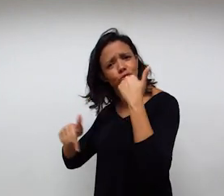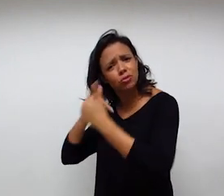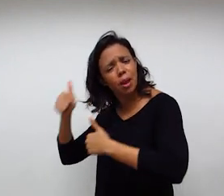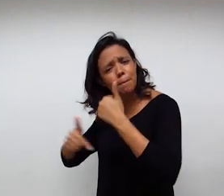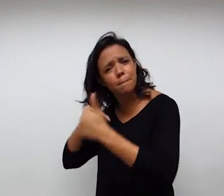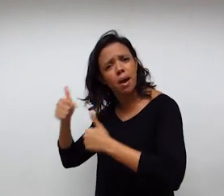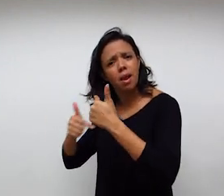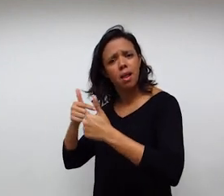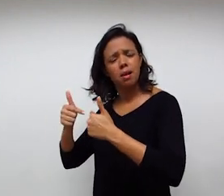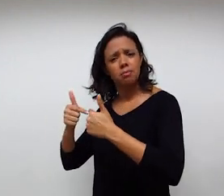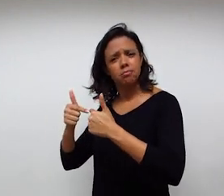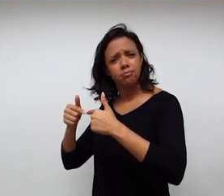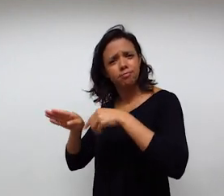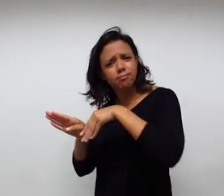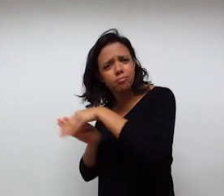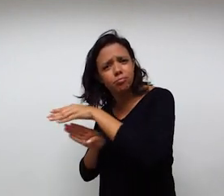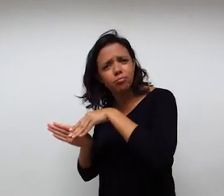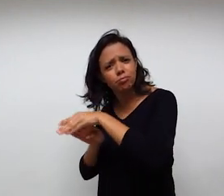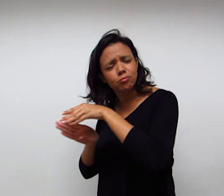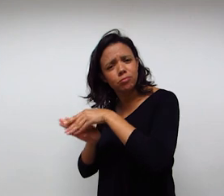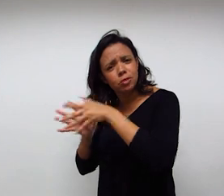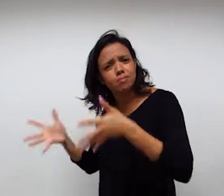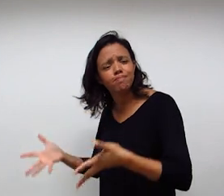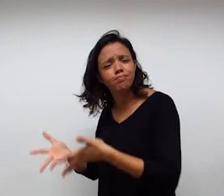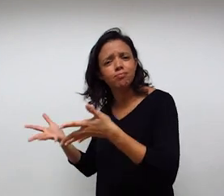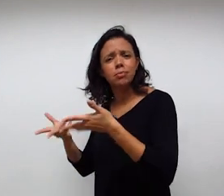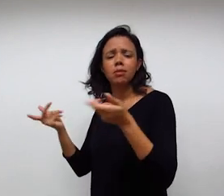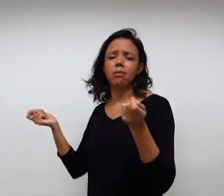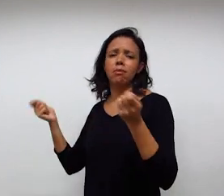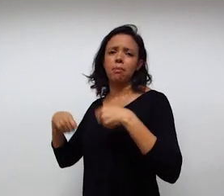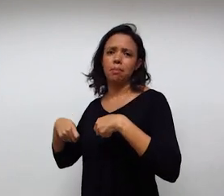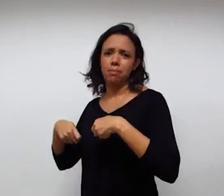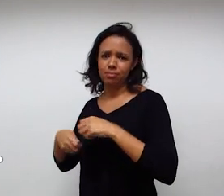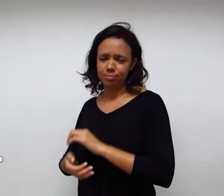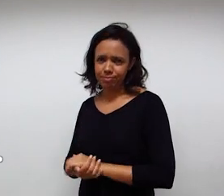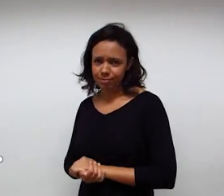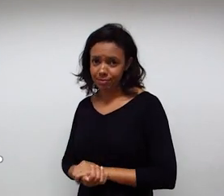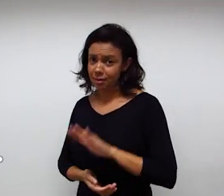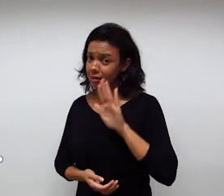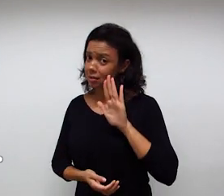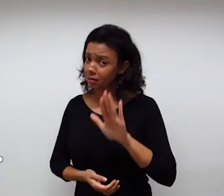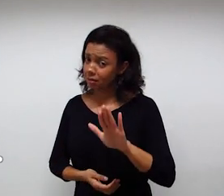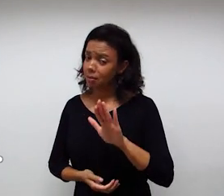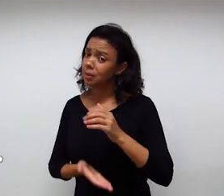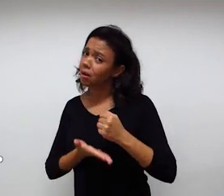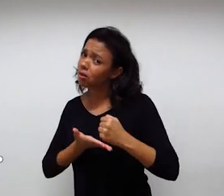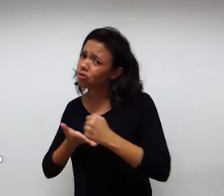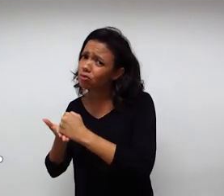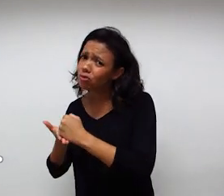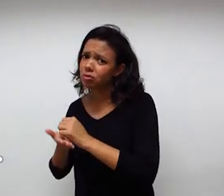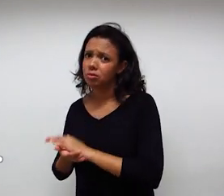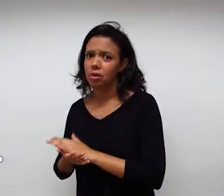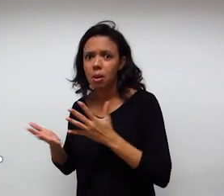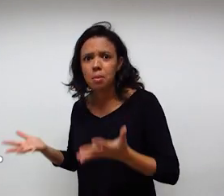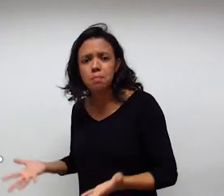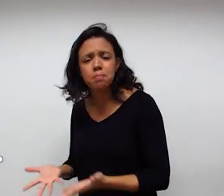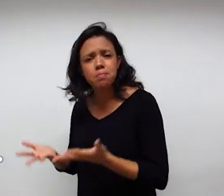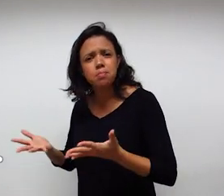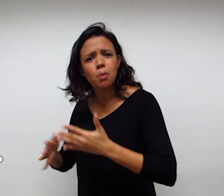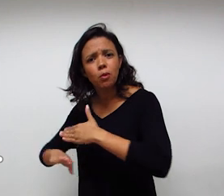trabalhar de forma a estimulá-la nessa capacidade. Então, ajude-a,